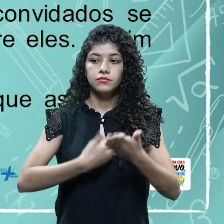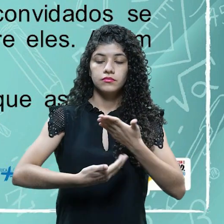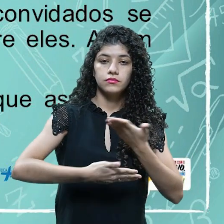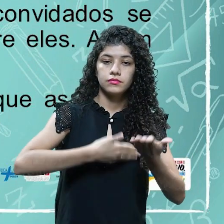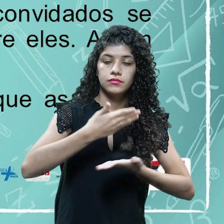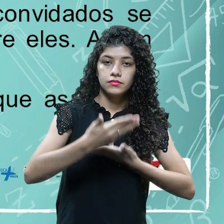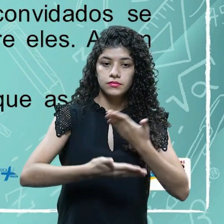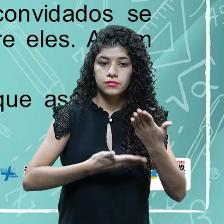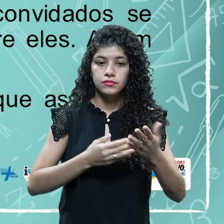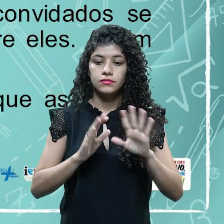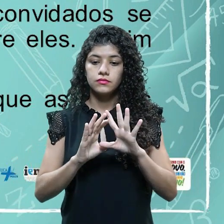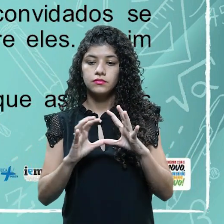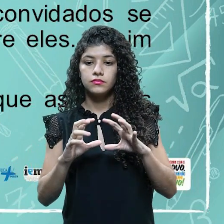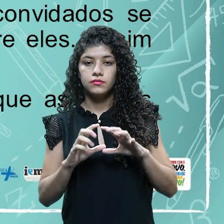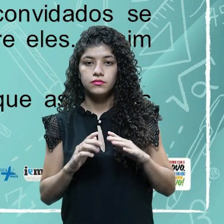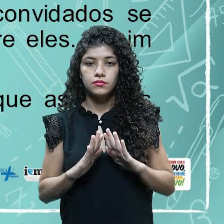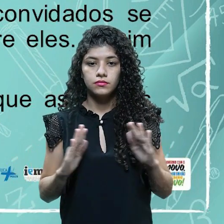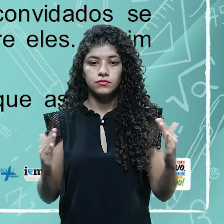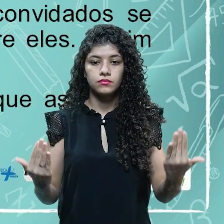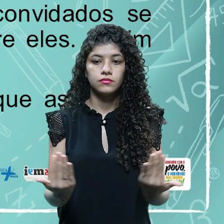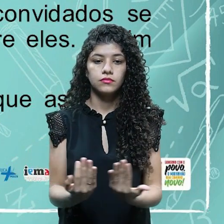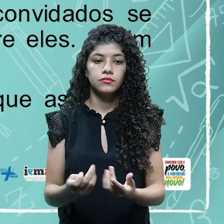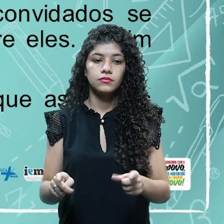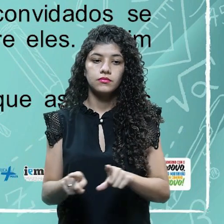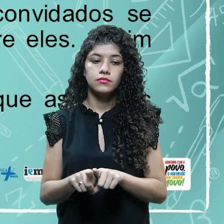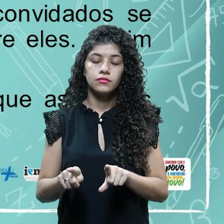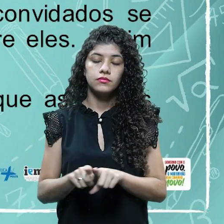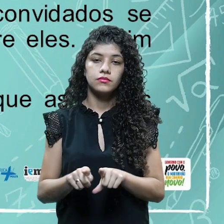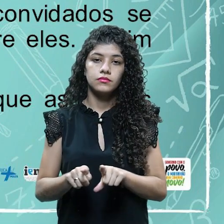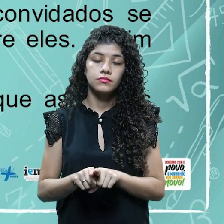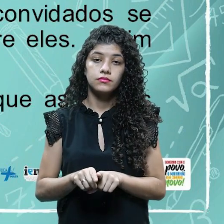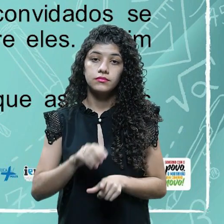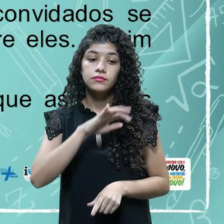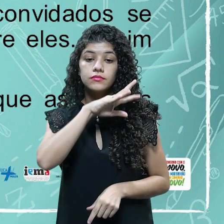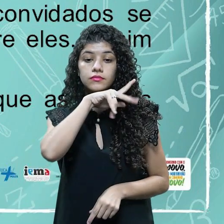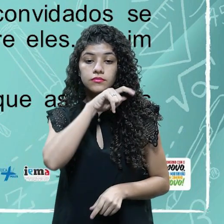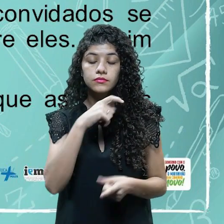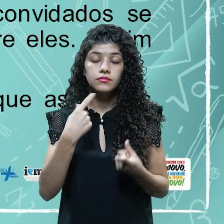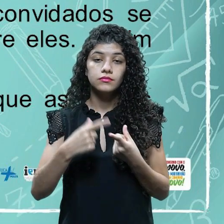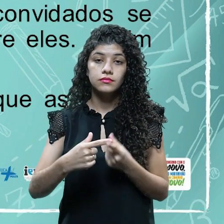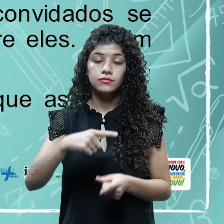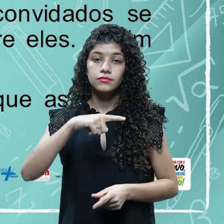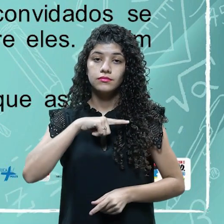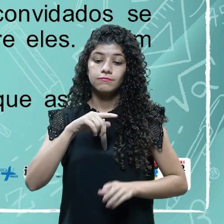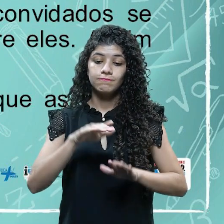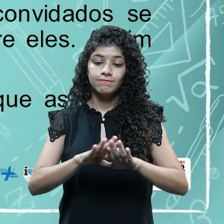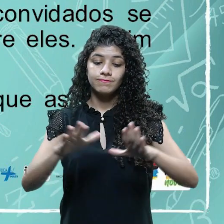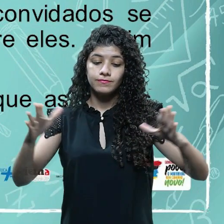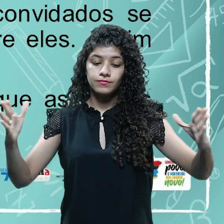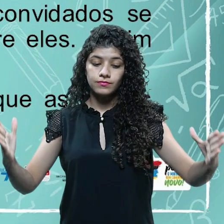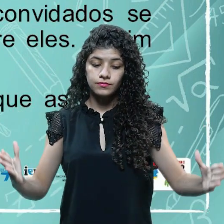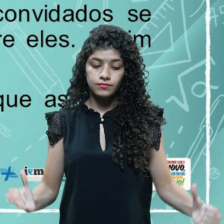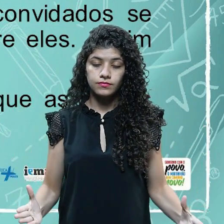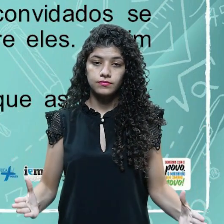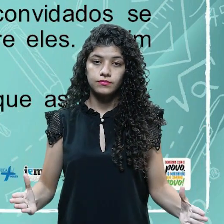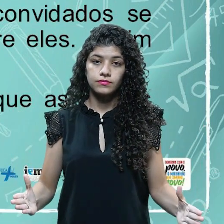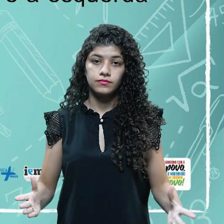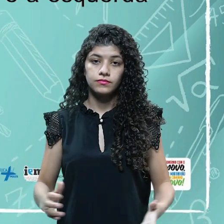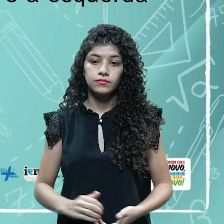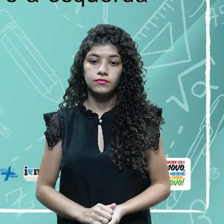As desvantagens, elas ocupam ainda mais espaço que as mesas redondas, né. Então, tem esse diferencial.